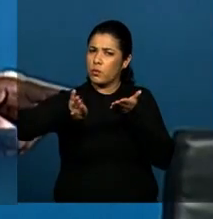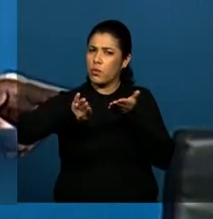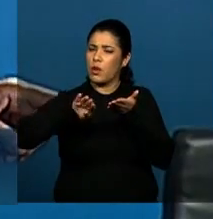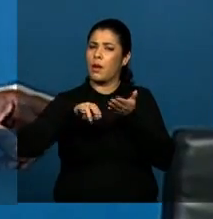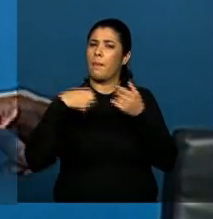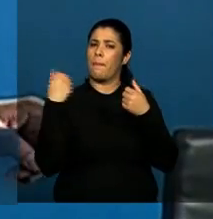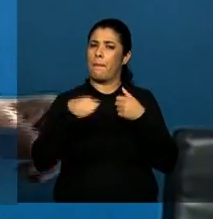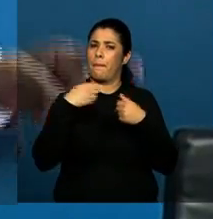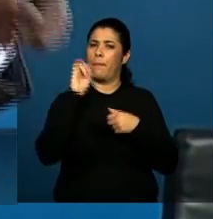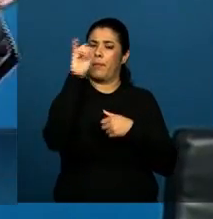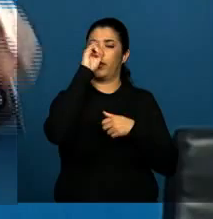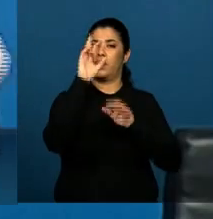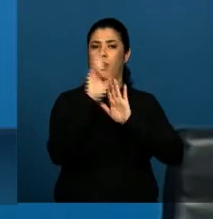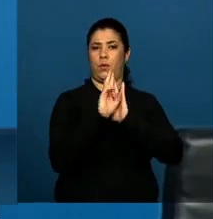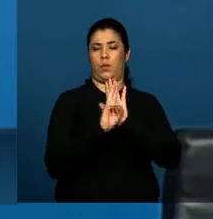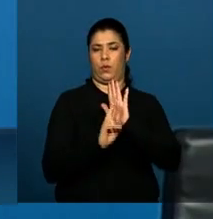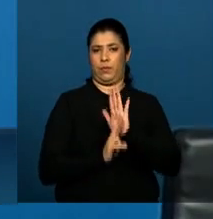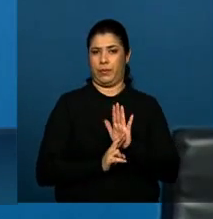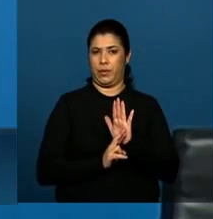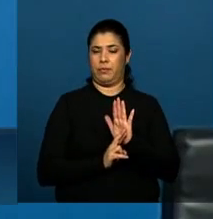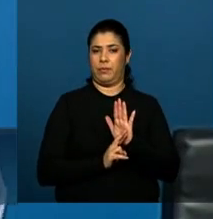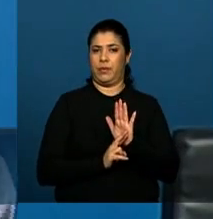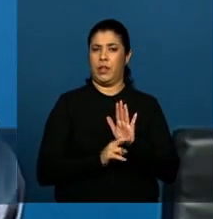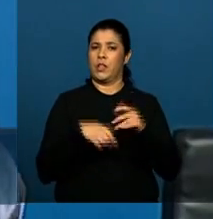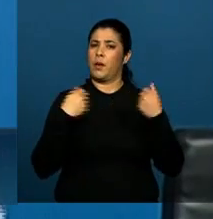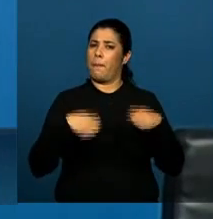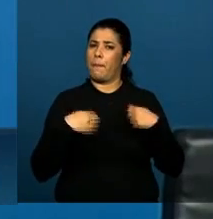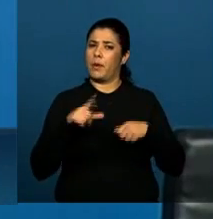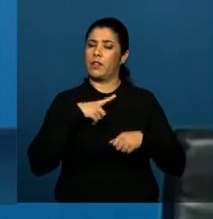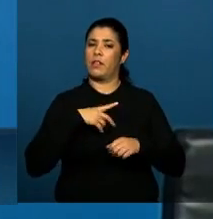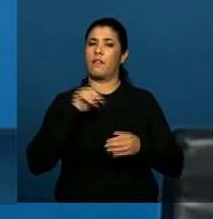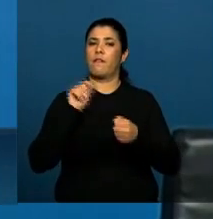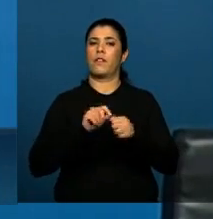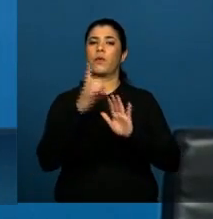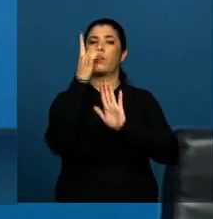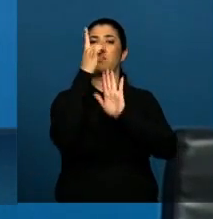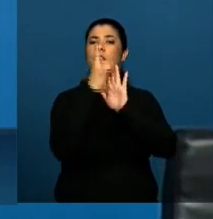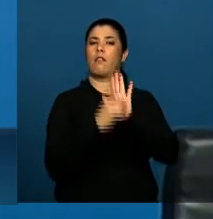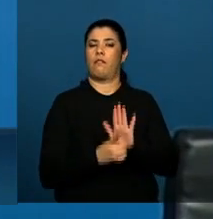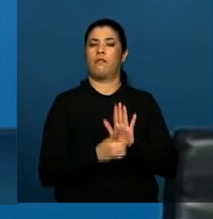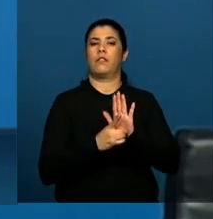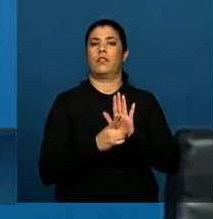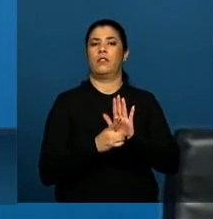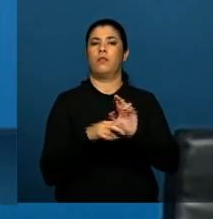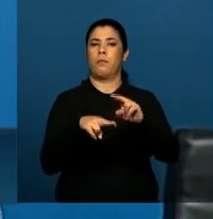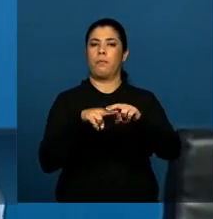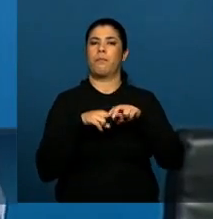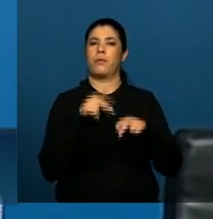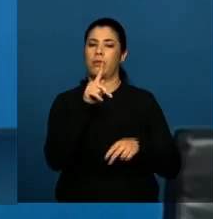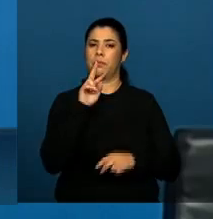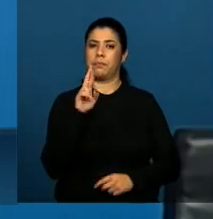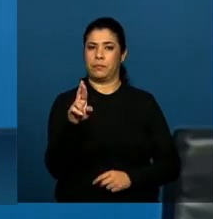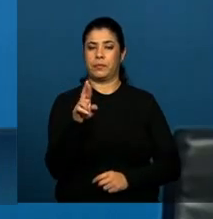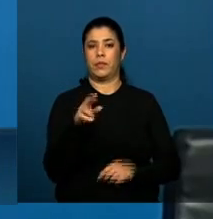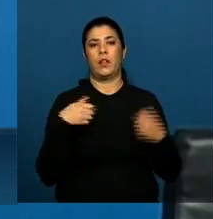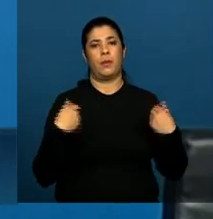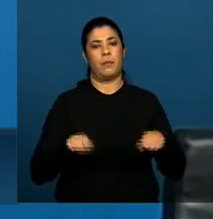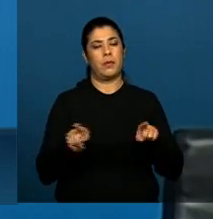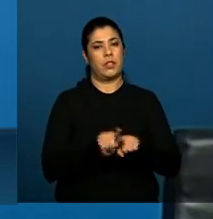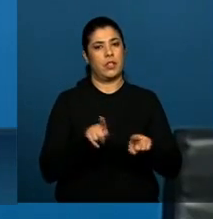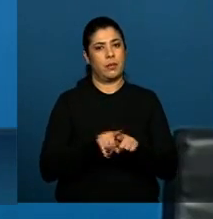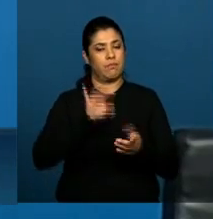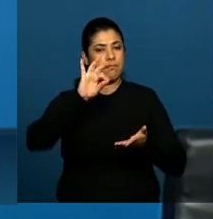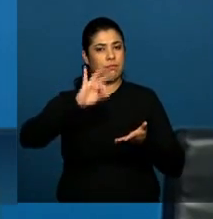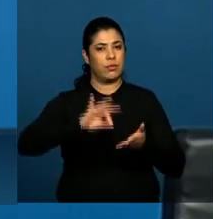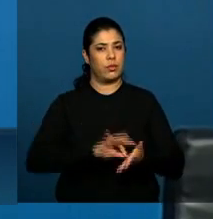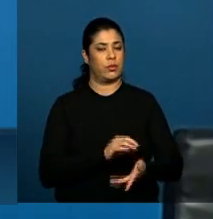a regulamentação e que essa deveria ser feita por decreto da presidenta da República. E há que se registrar aqui de